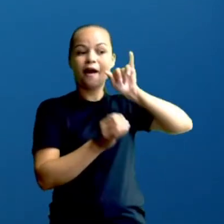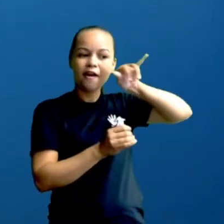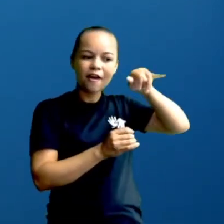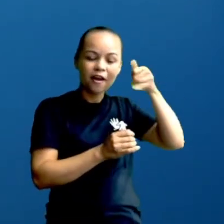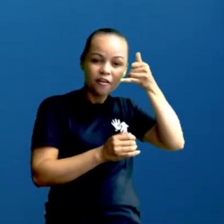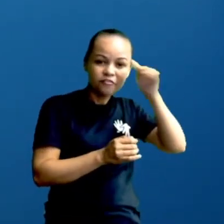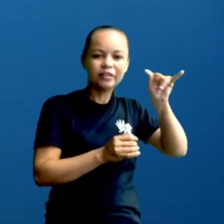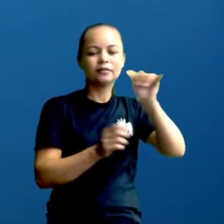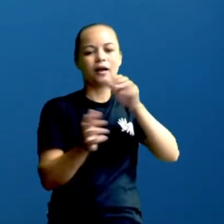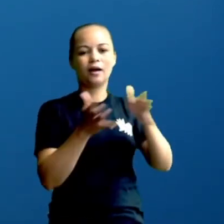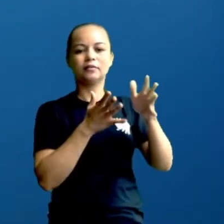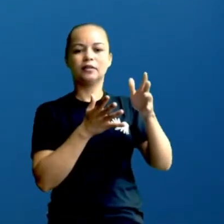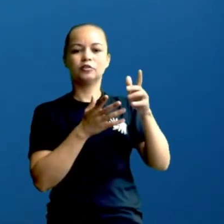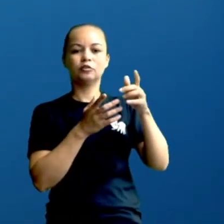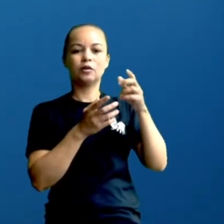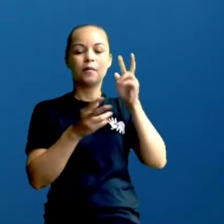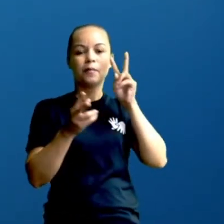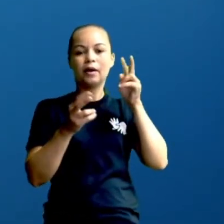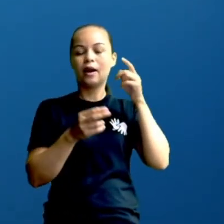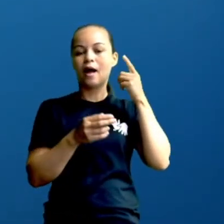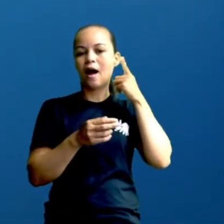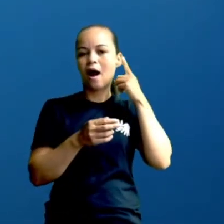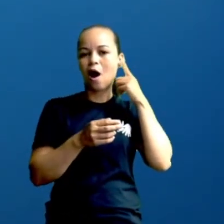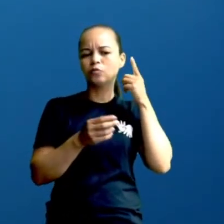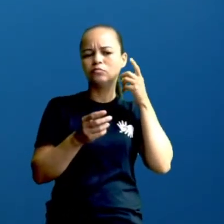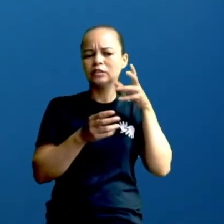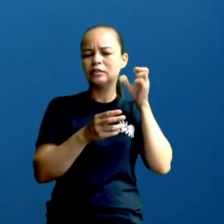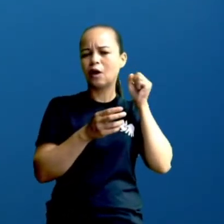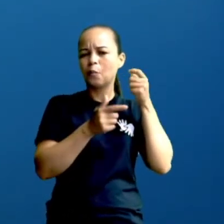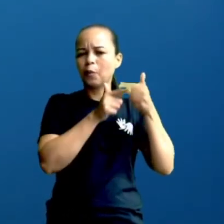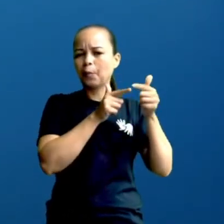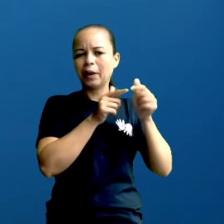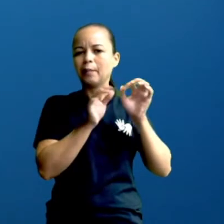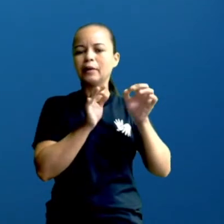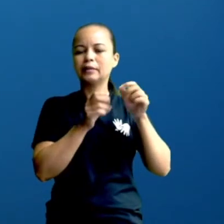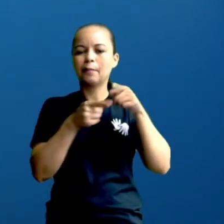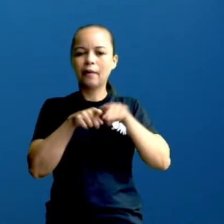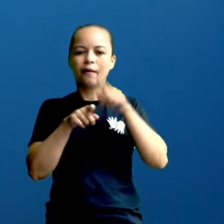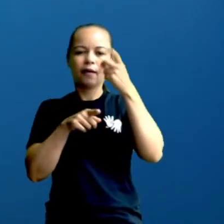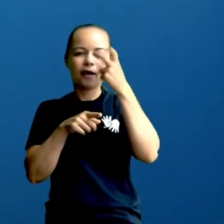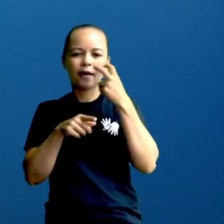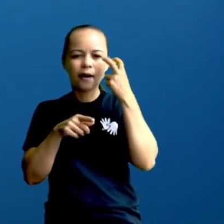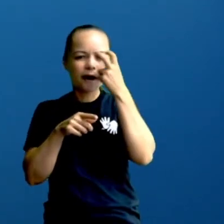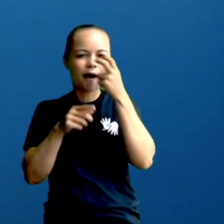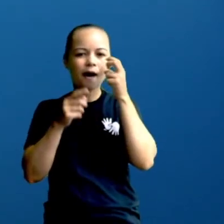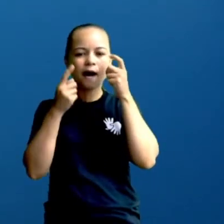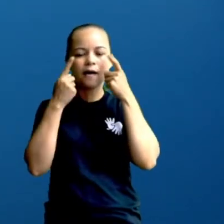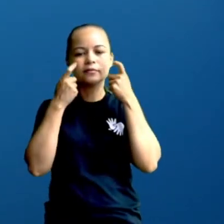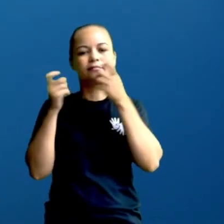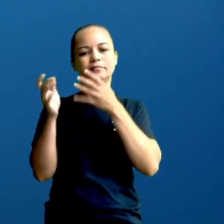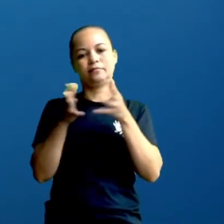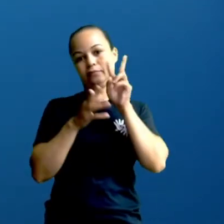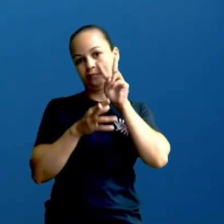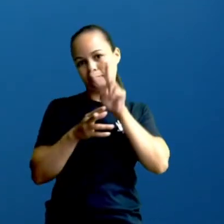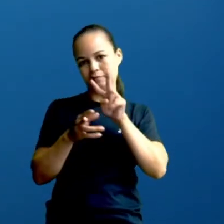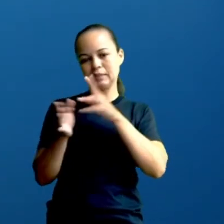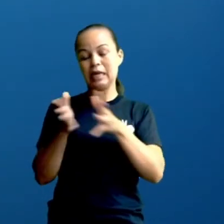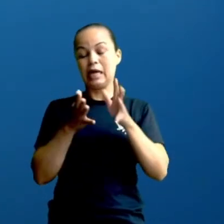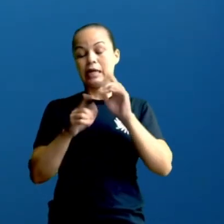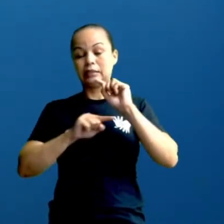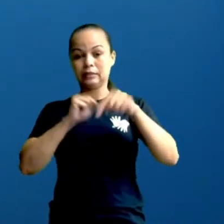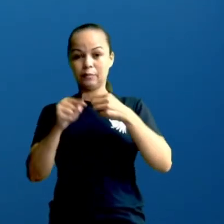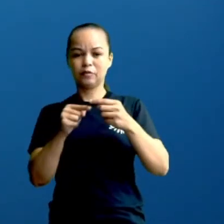tanto a audição, principalmente a visão. Tá certo? Deixa um pouquinho, depois você marca o horário. o horário,